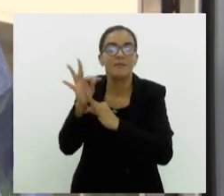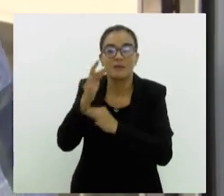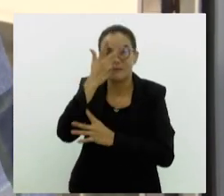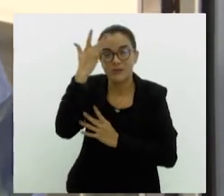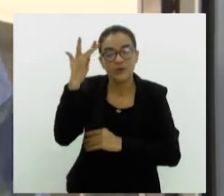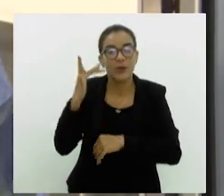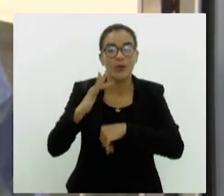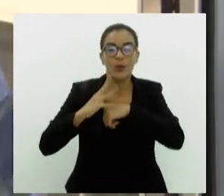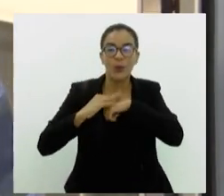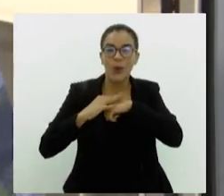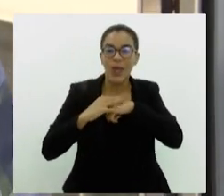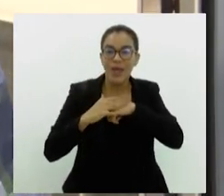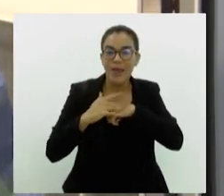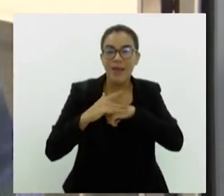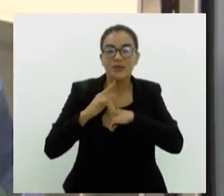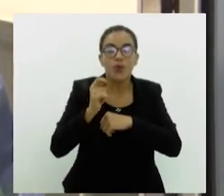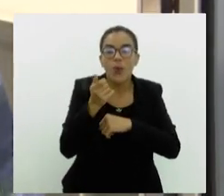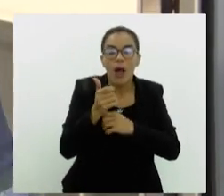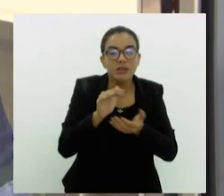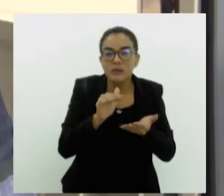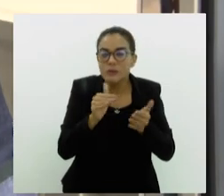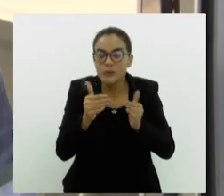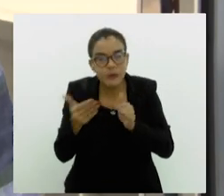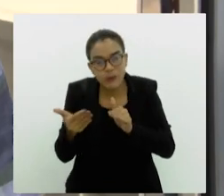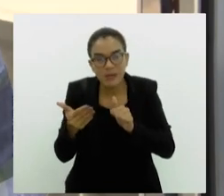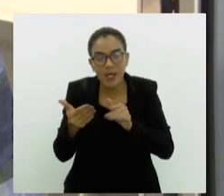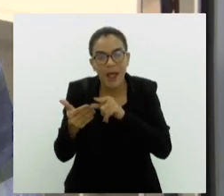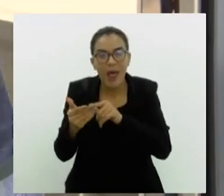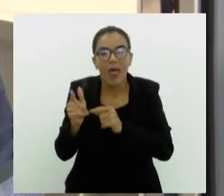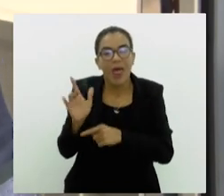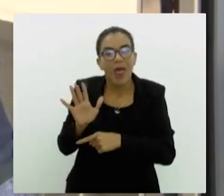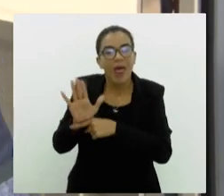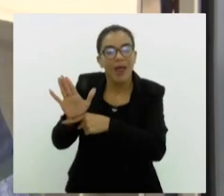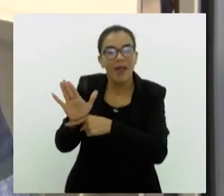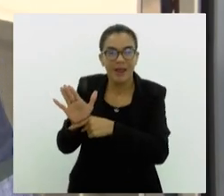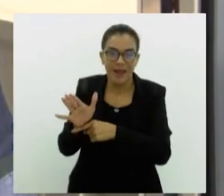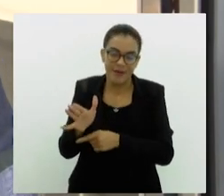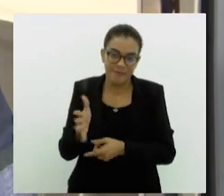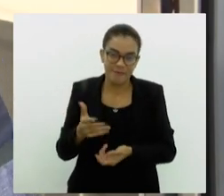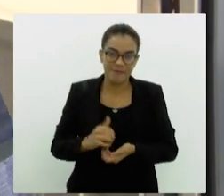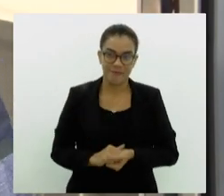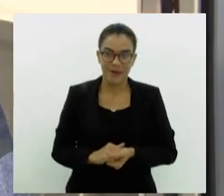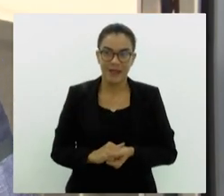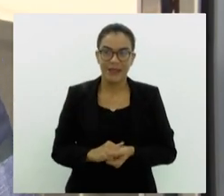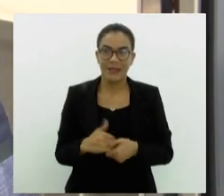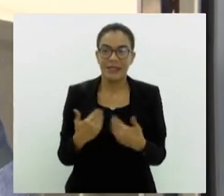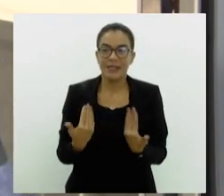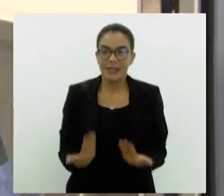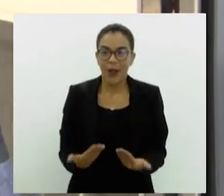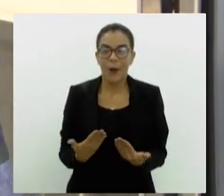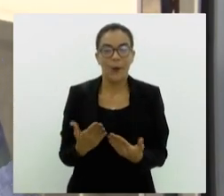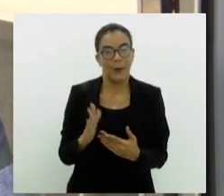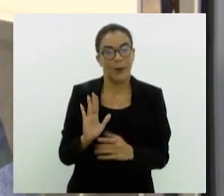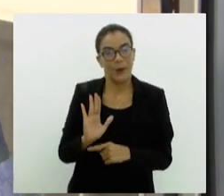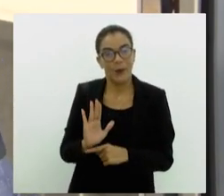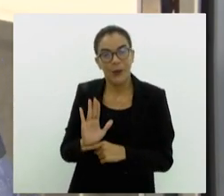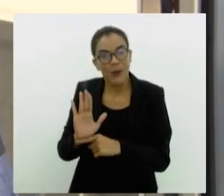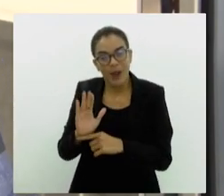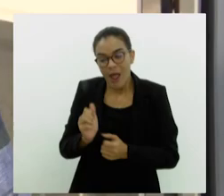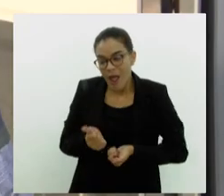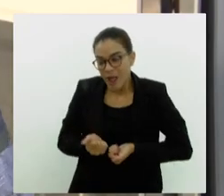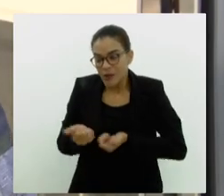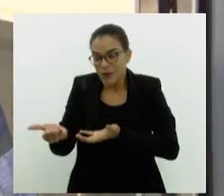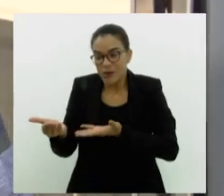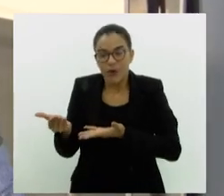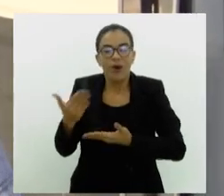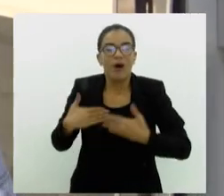doenças terminais, com risco de vida e com grave prejuízo à sua qualidade de vida. Então, o ato de doar órgãos é um ato